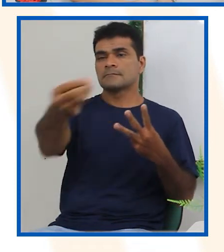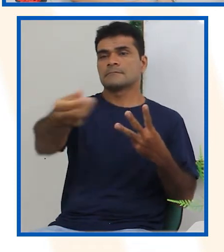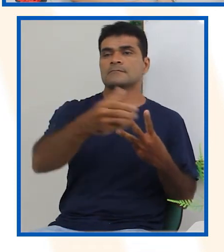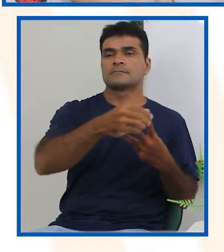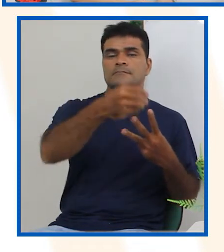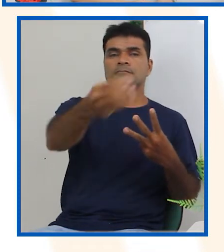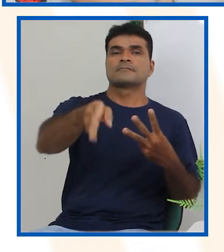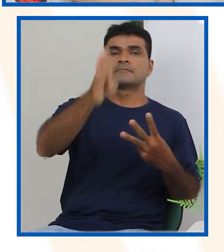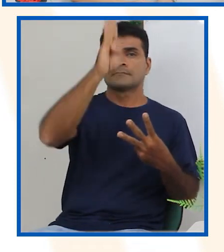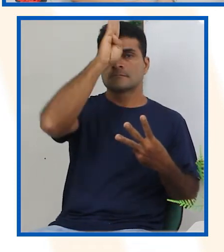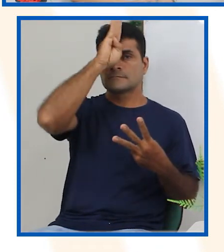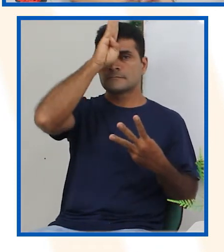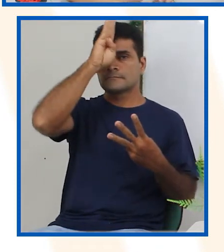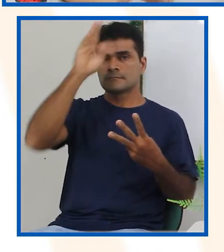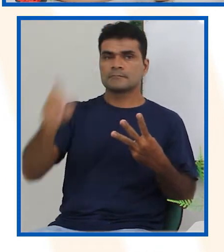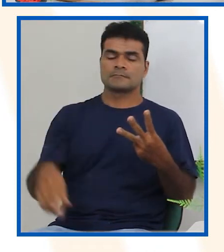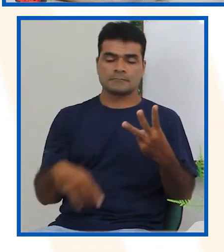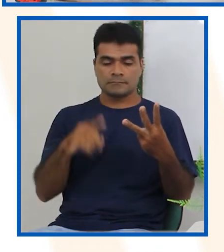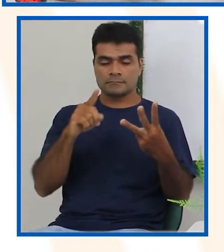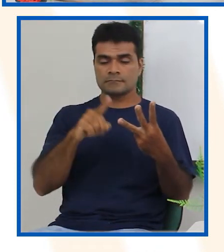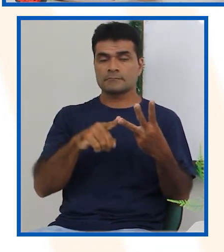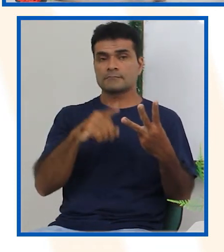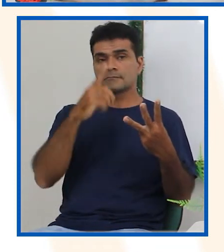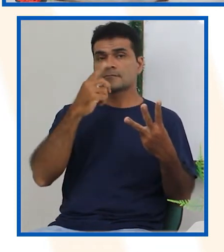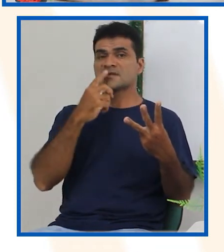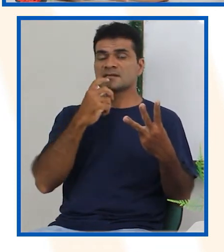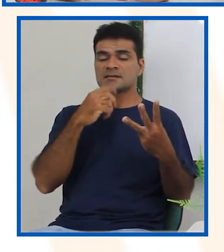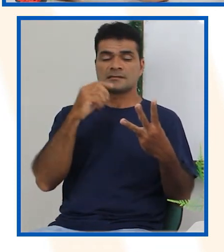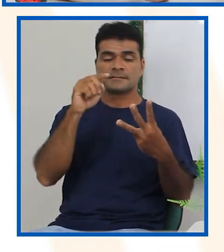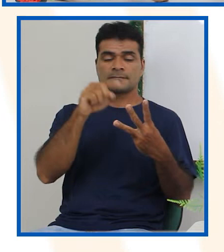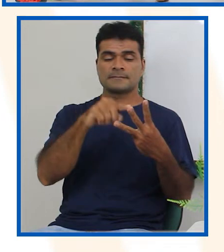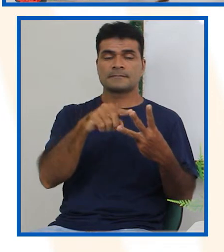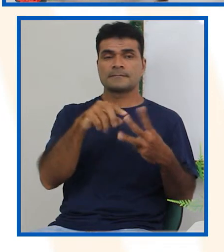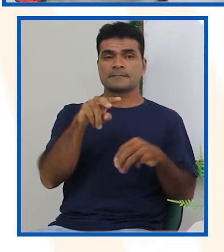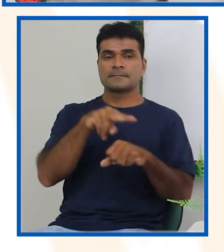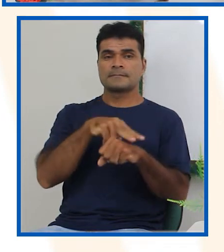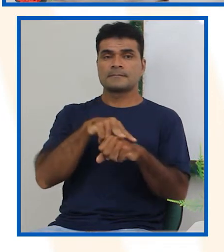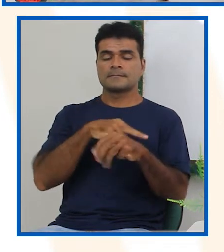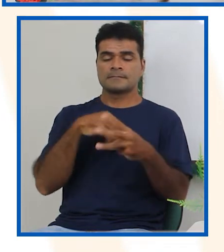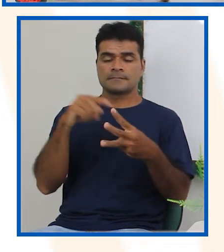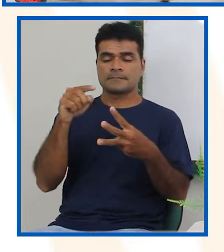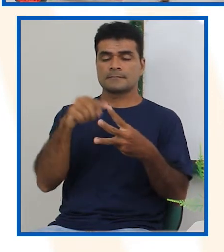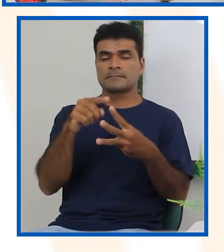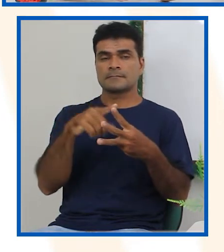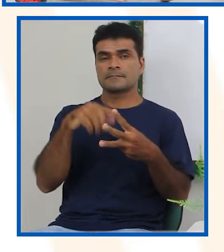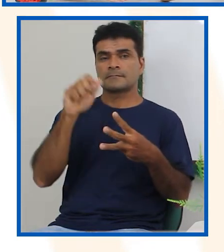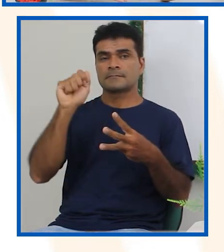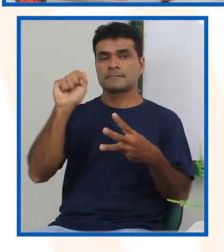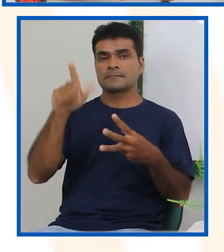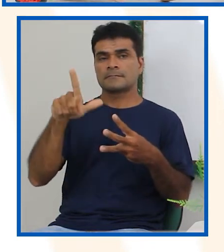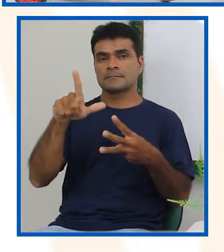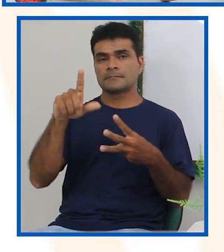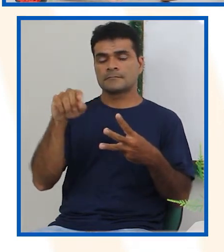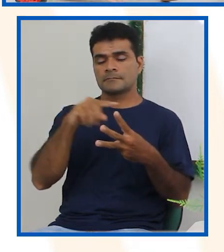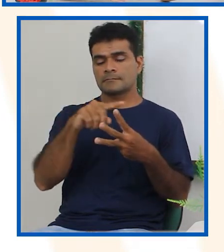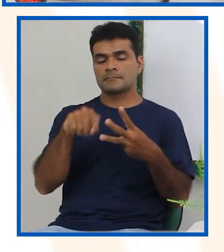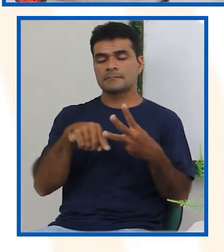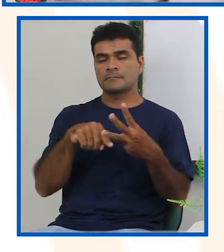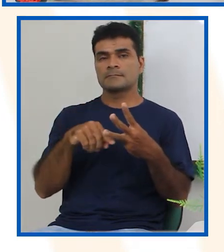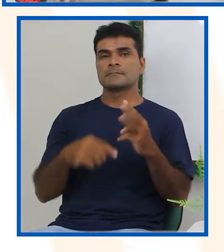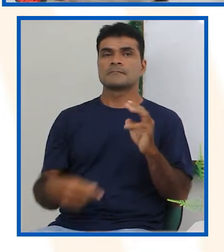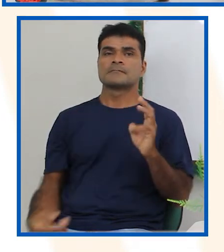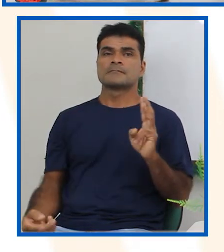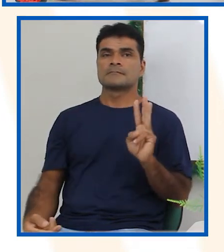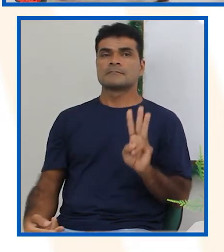Vermelho, verde e azul. Mas, como ela vai embrulhar do mesmo cor, é possível que eles